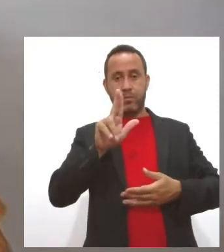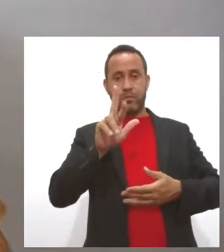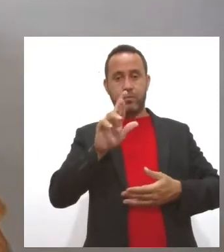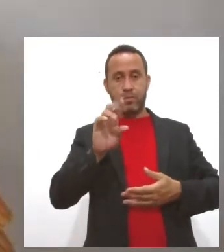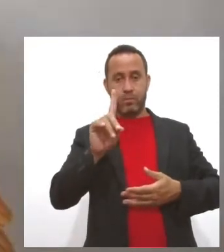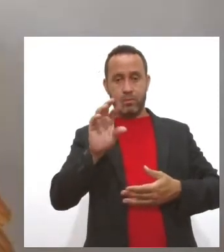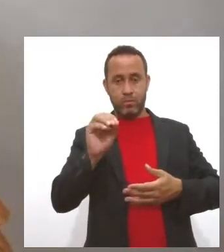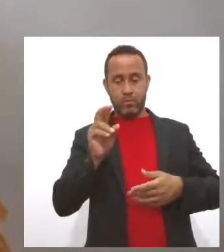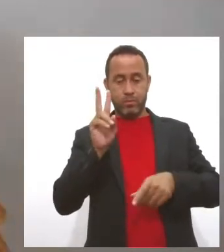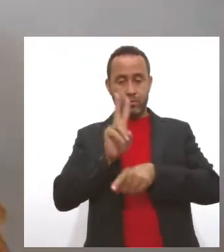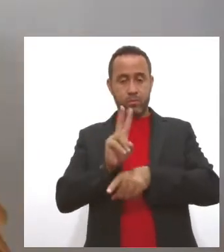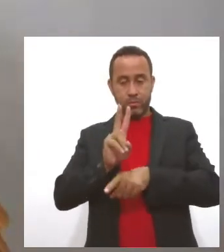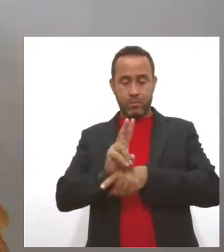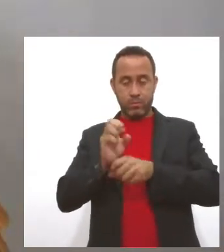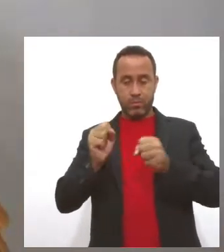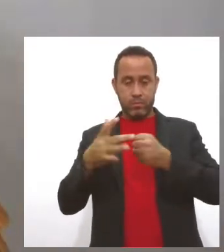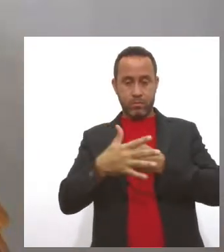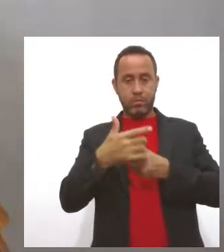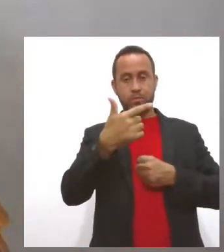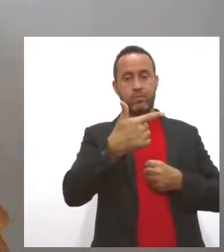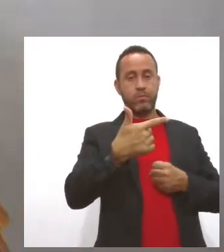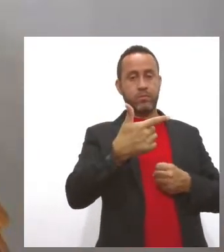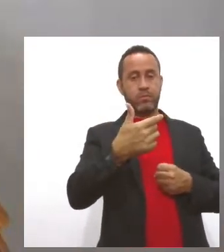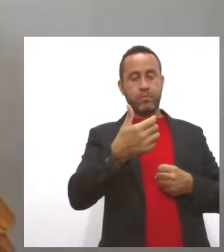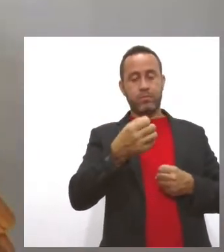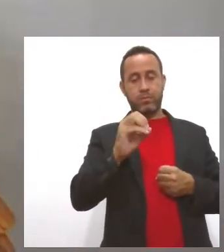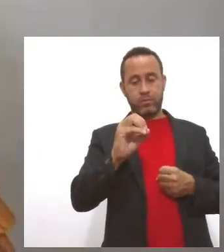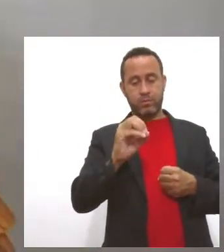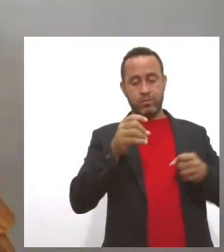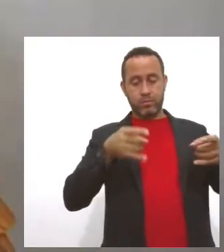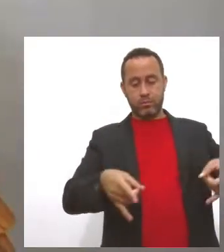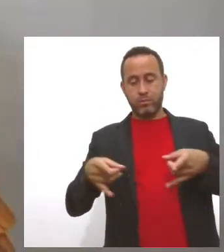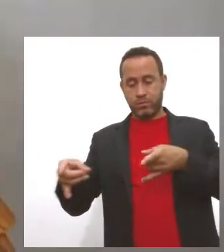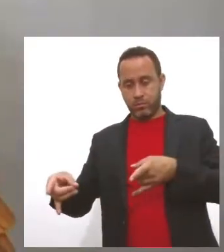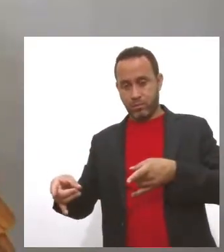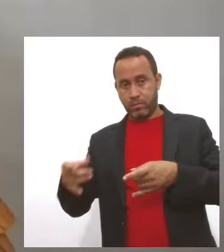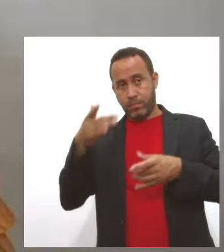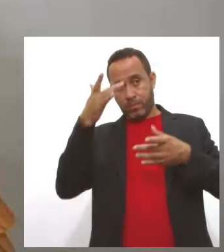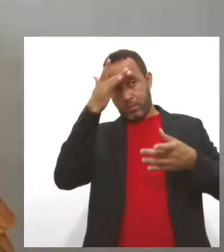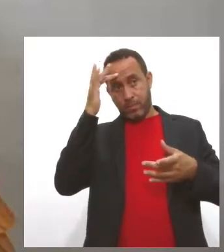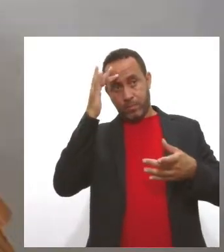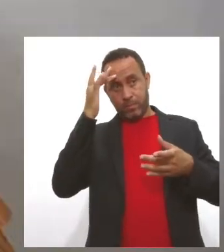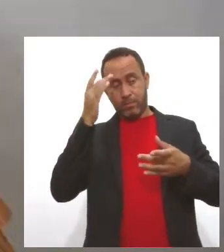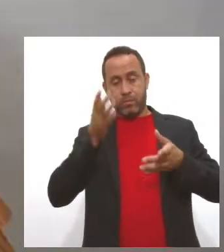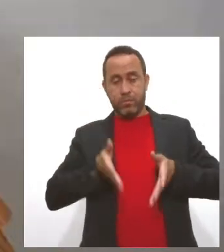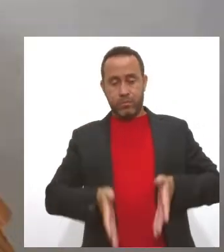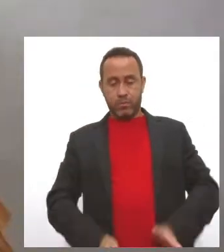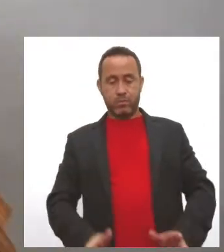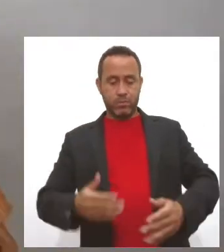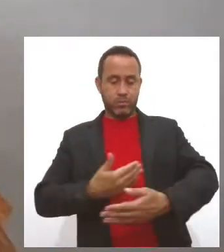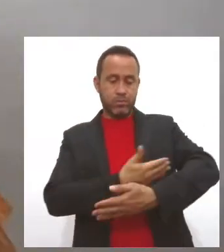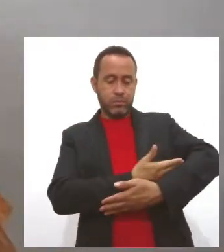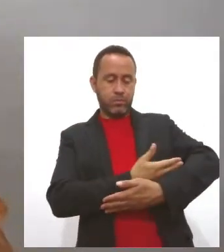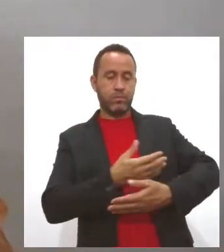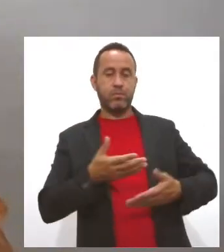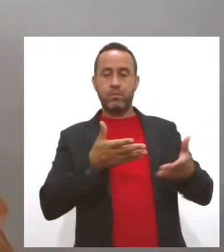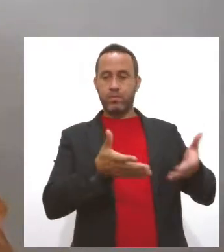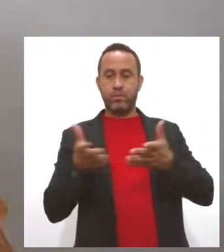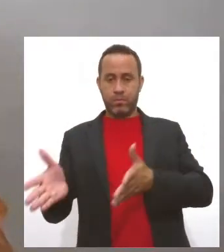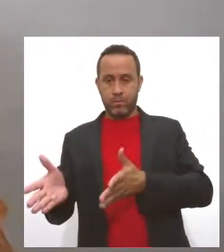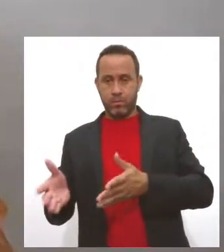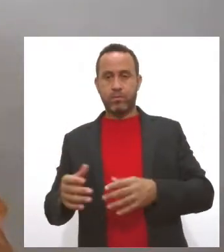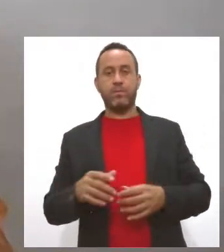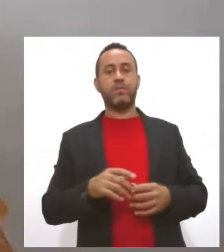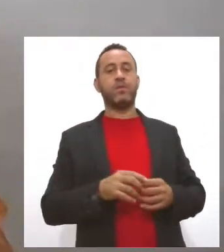-19. Agora são 20 leitos para atendimento de recém-nascidos que estão com a Covid-19. Eles não